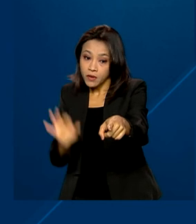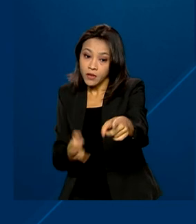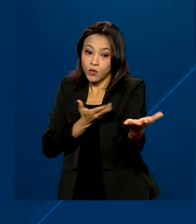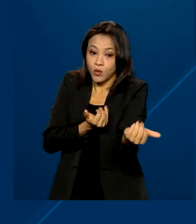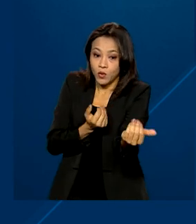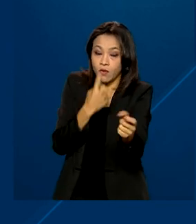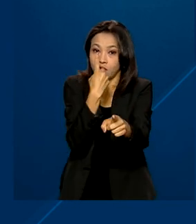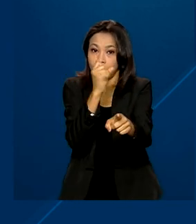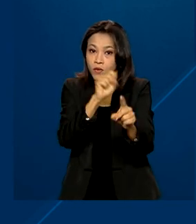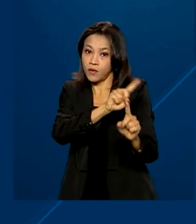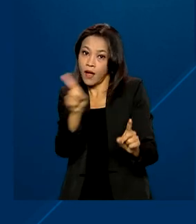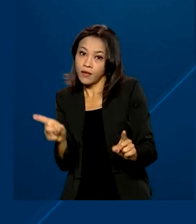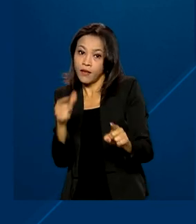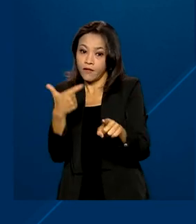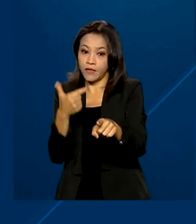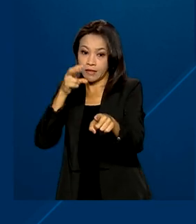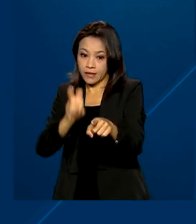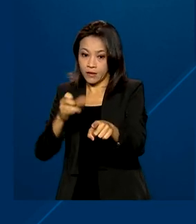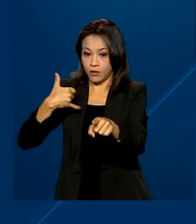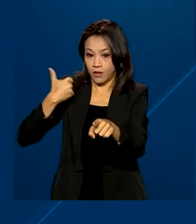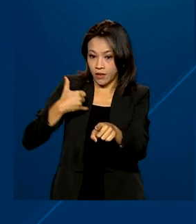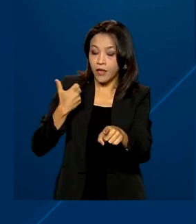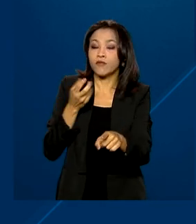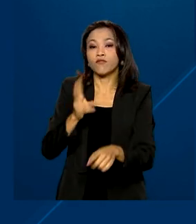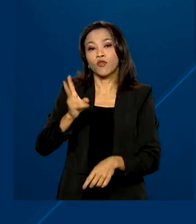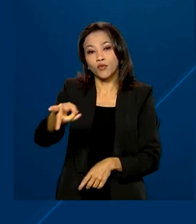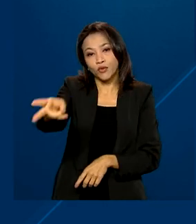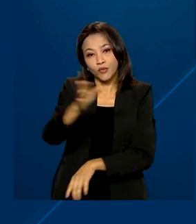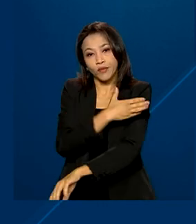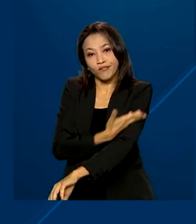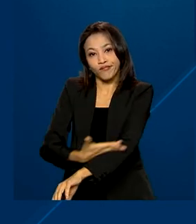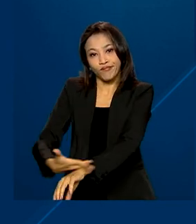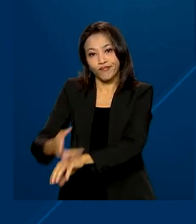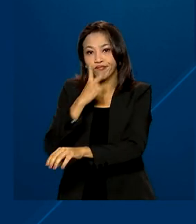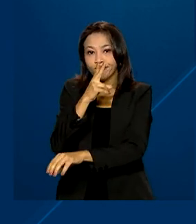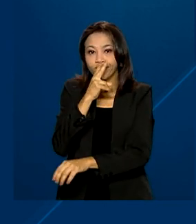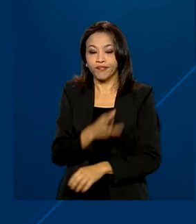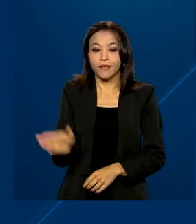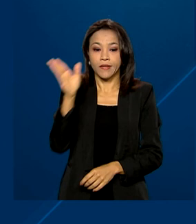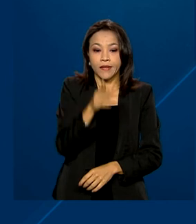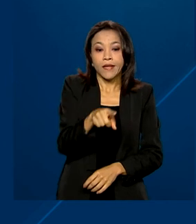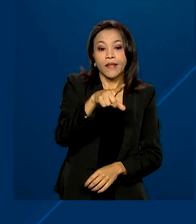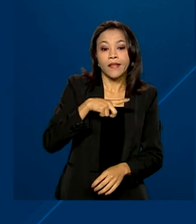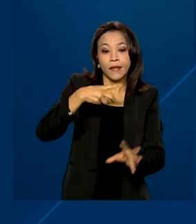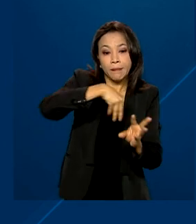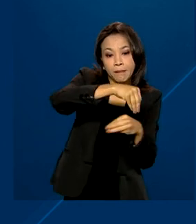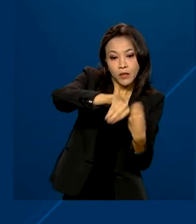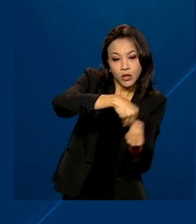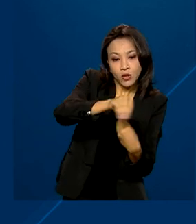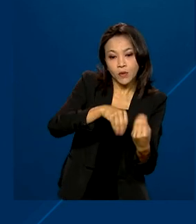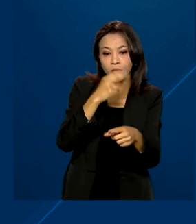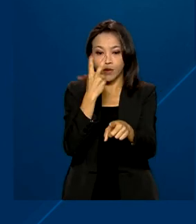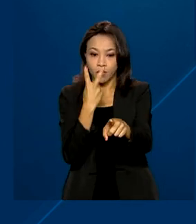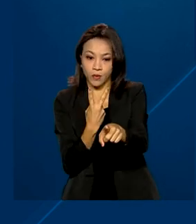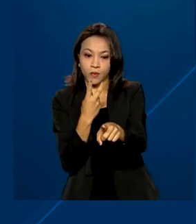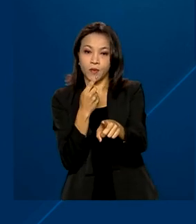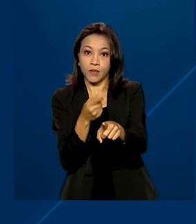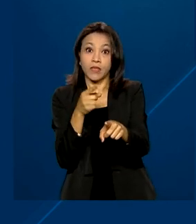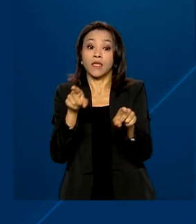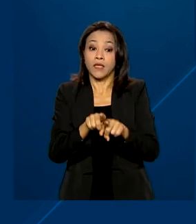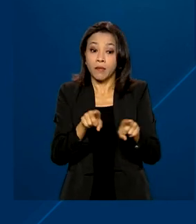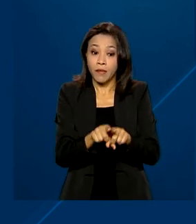18 e 25 anos mantenham o hábito. O produto é composto por combinações de lítio e glicerina, com